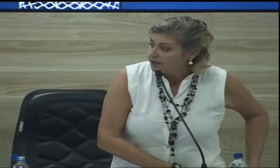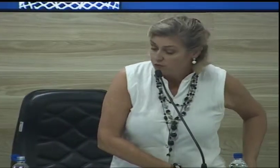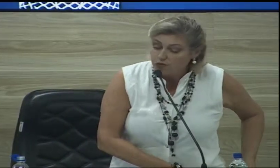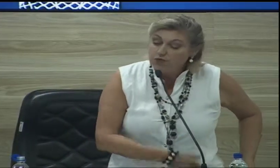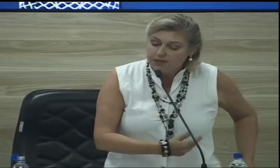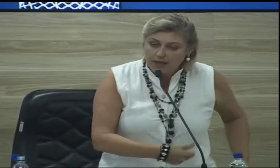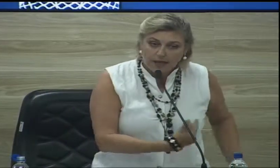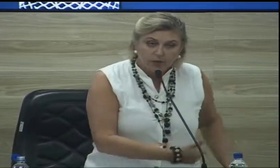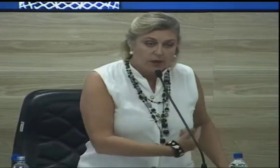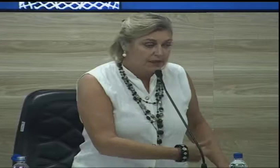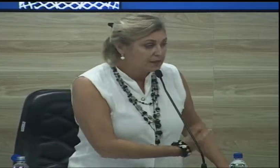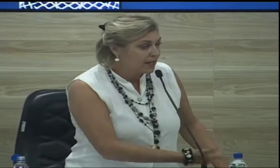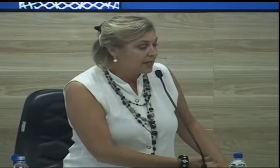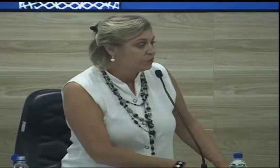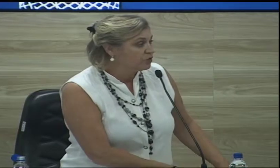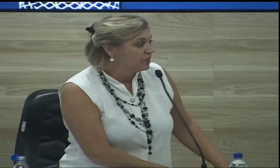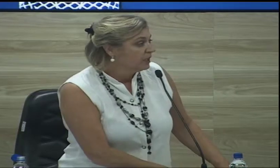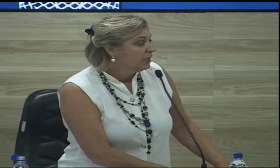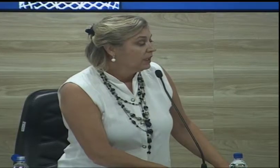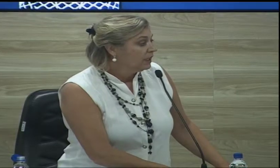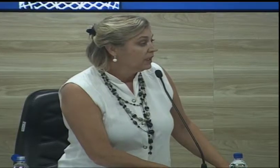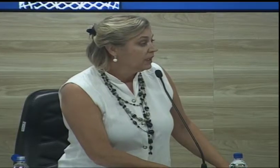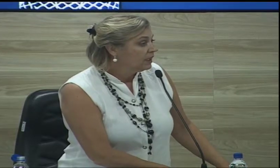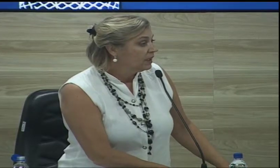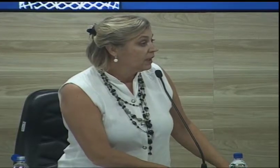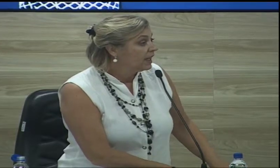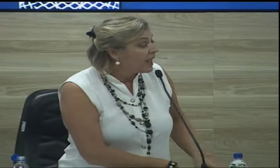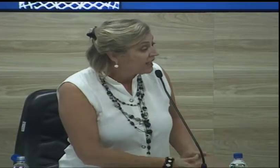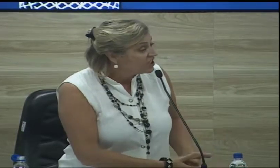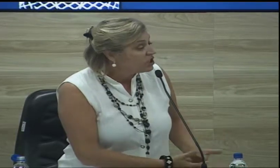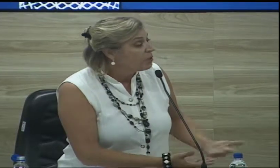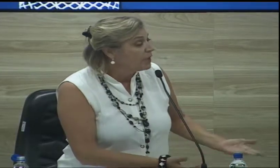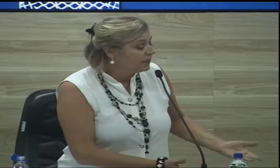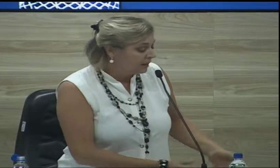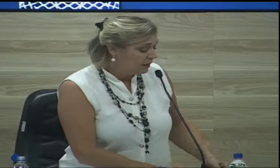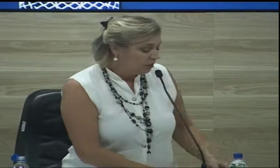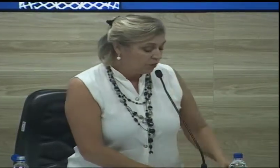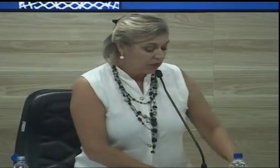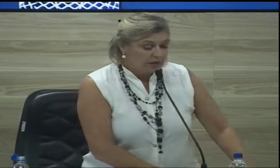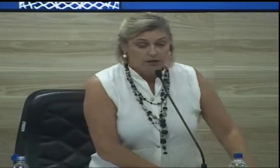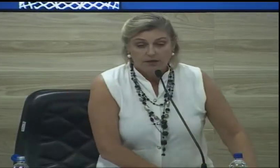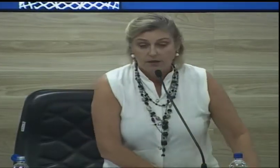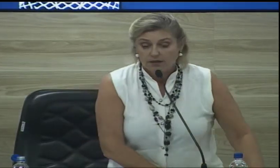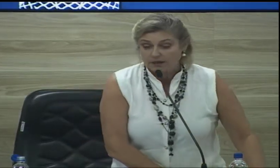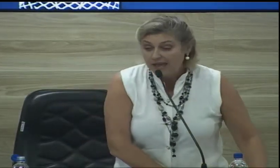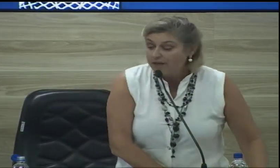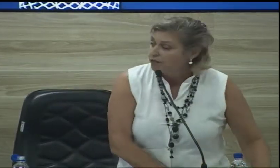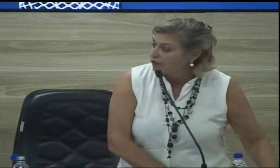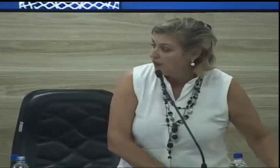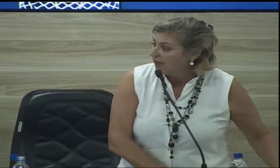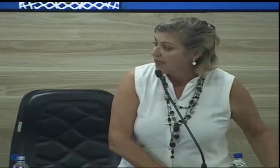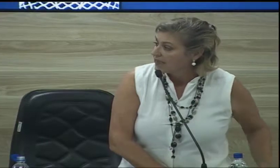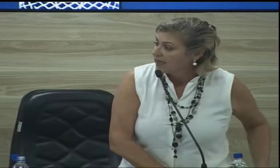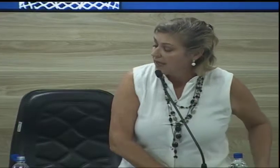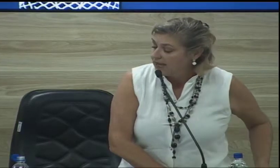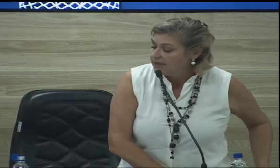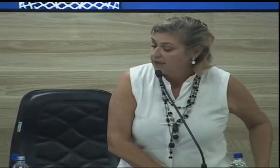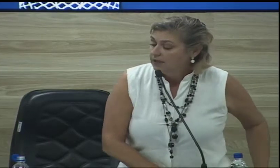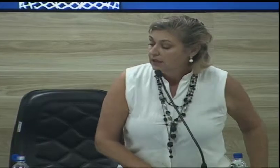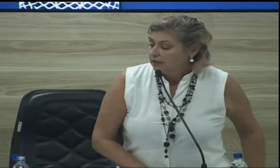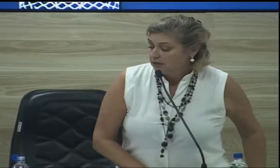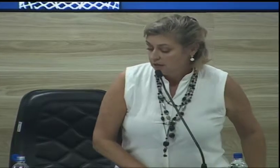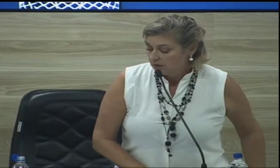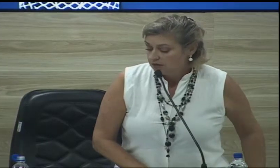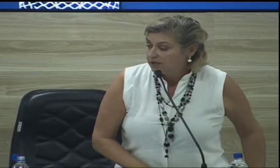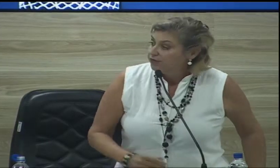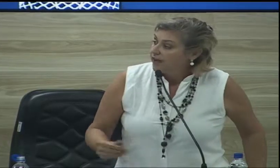nós nos atualizarmos e a grande demanda do que deve vir a esta casa